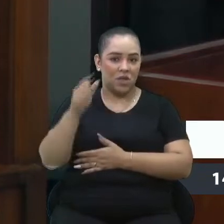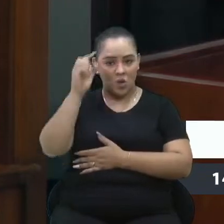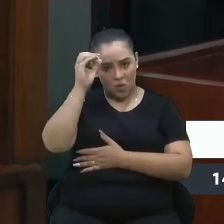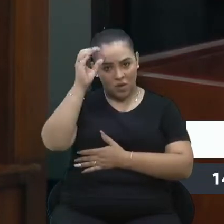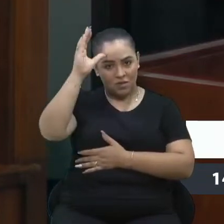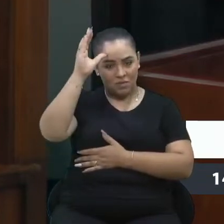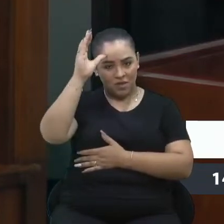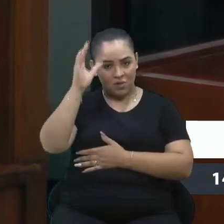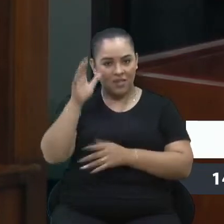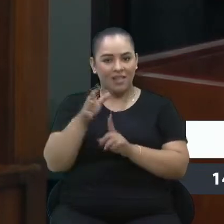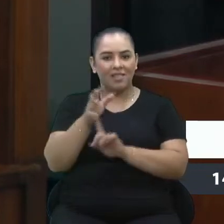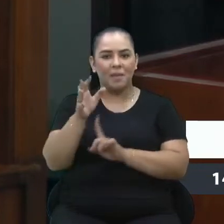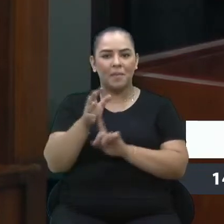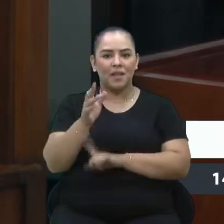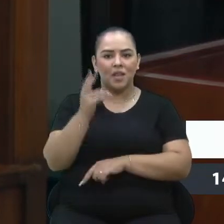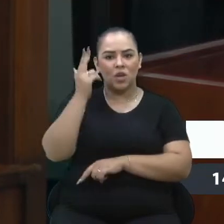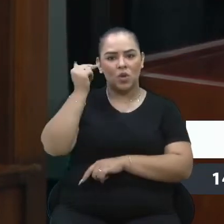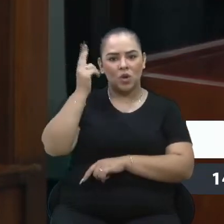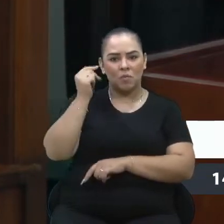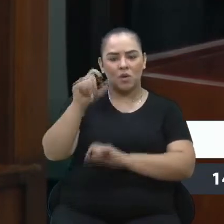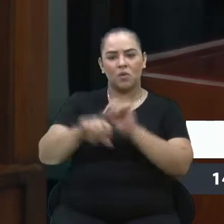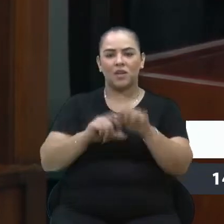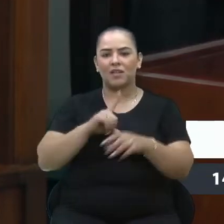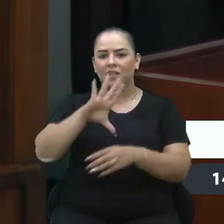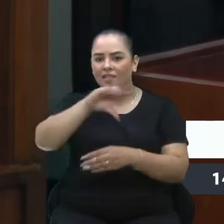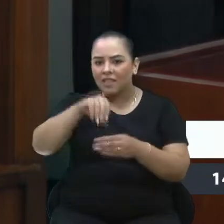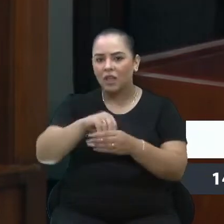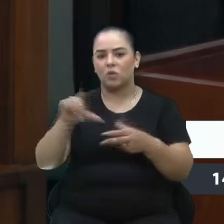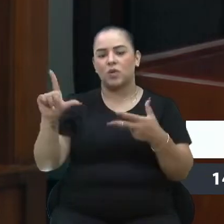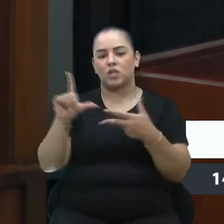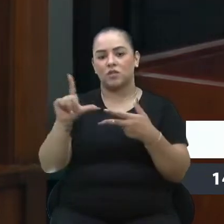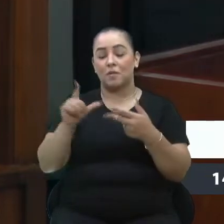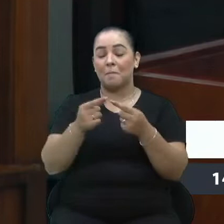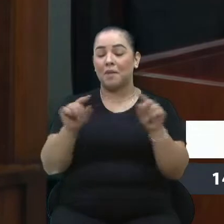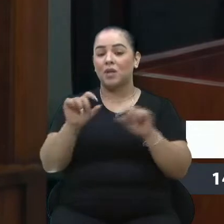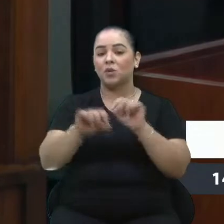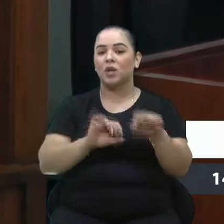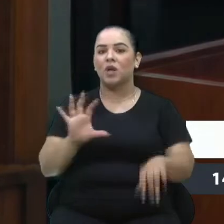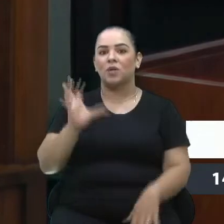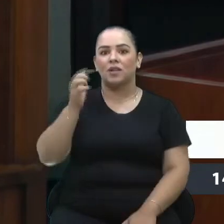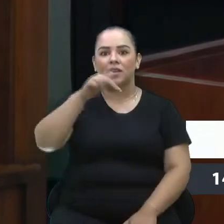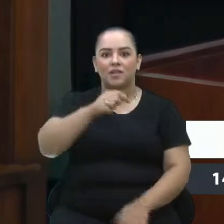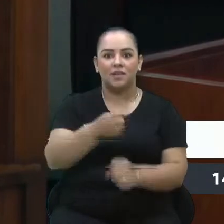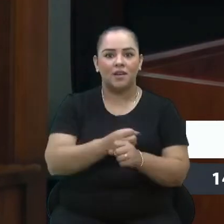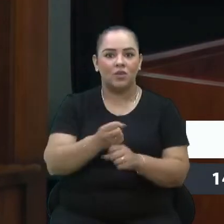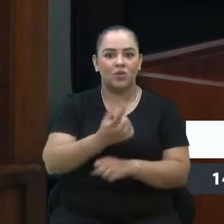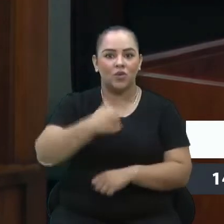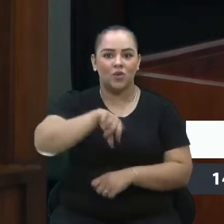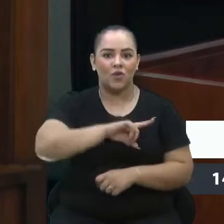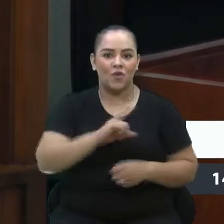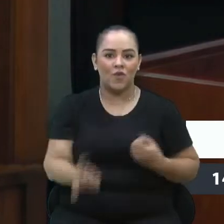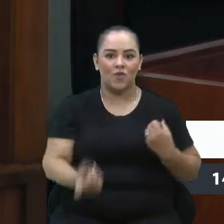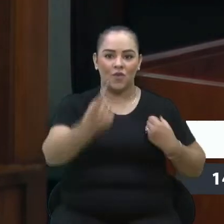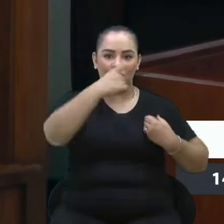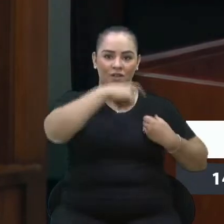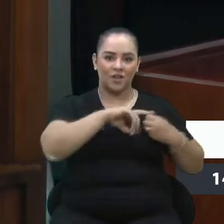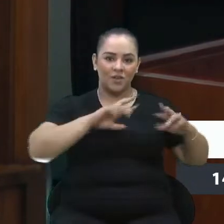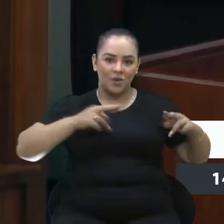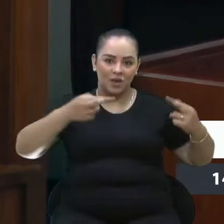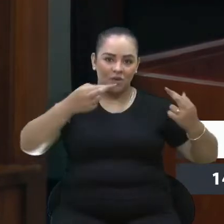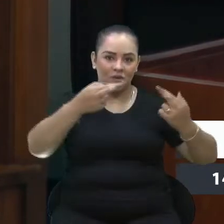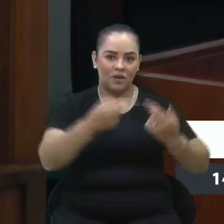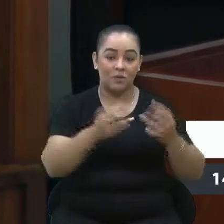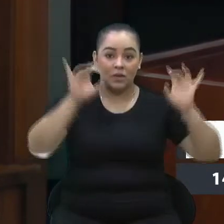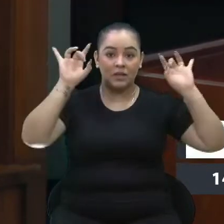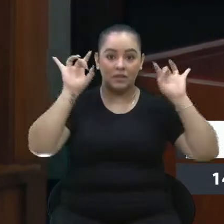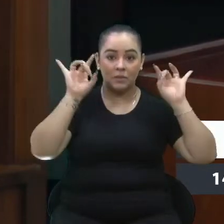natural de uma casa legislativa. Acontece que, nesse ano, nós estamos retomando as sessões solenes, as